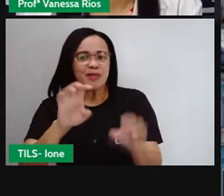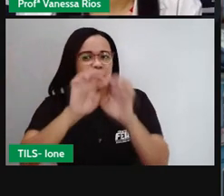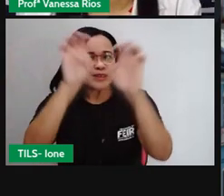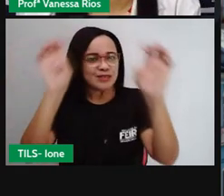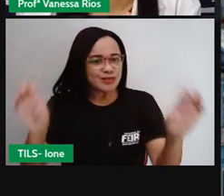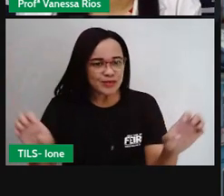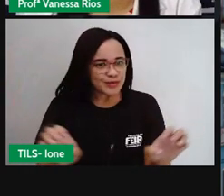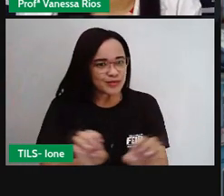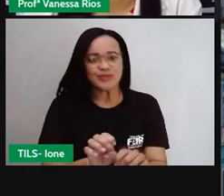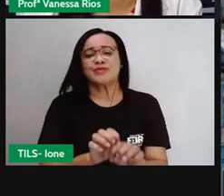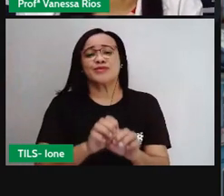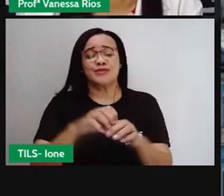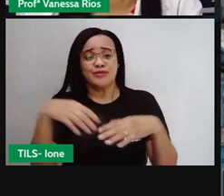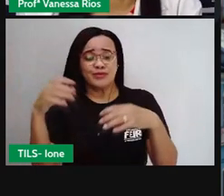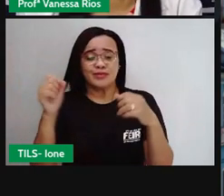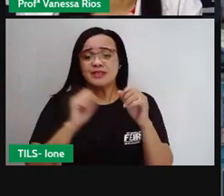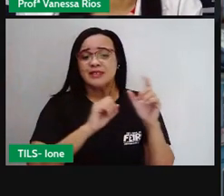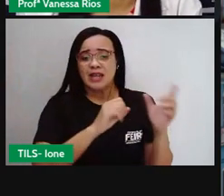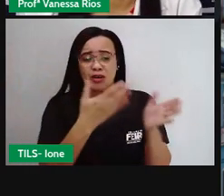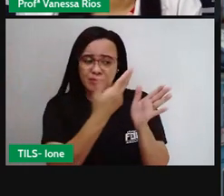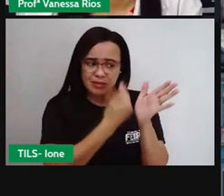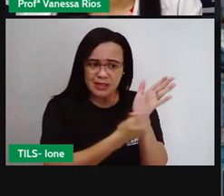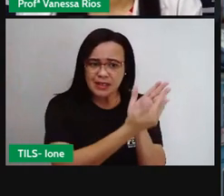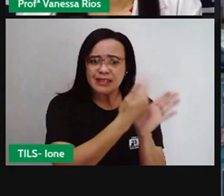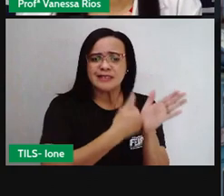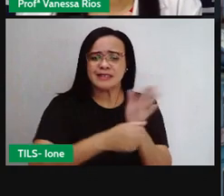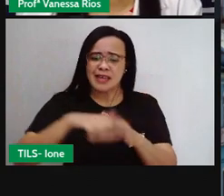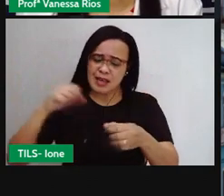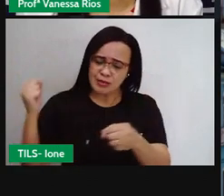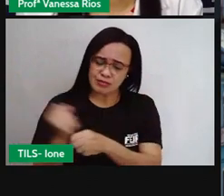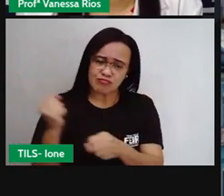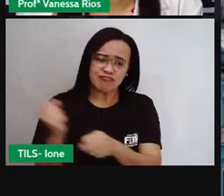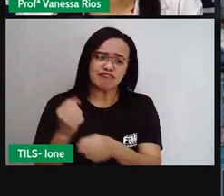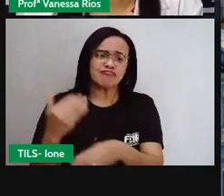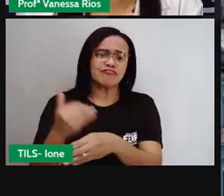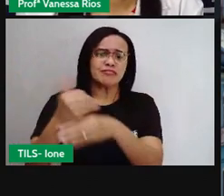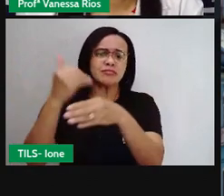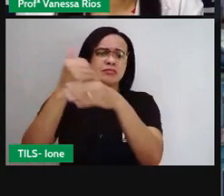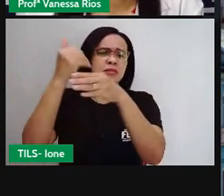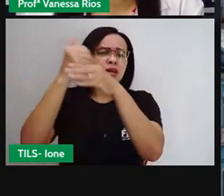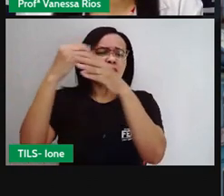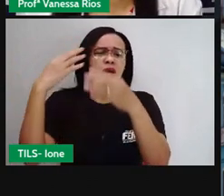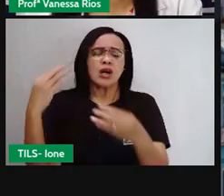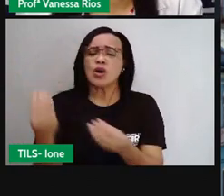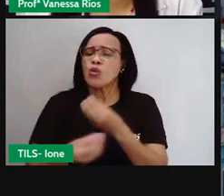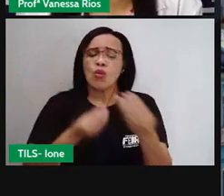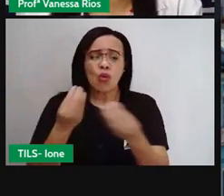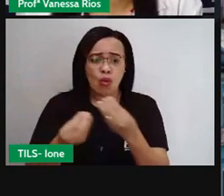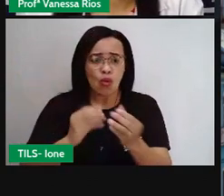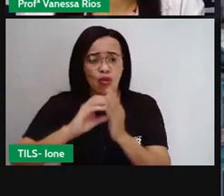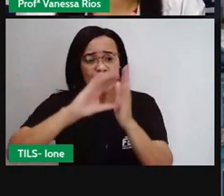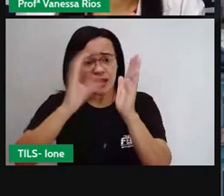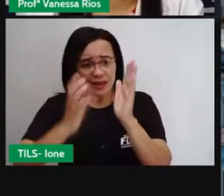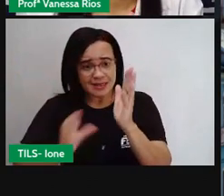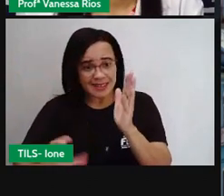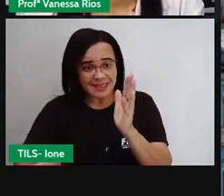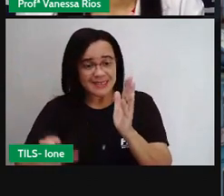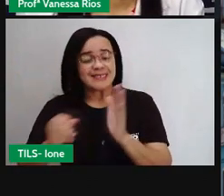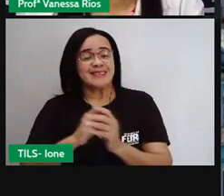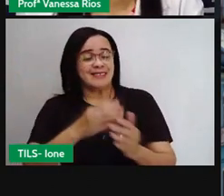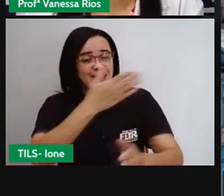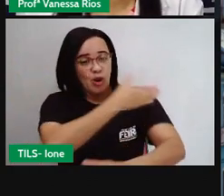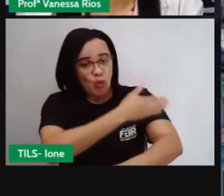formas, né? Como essas construções foram feitas. As culturas, né? Os costumes, as características da época.